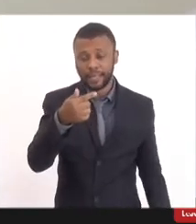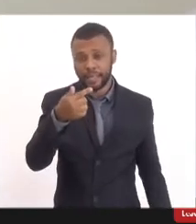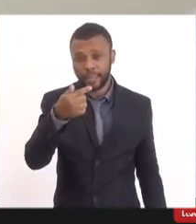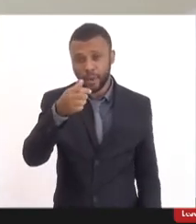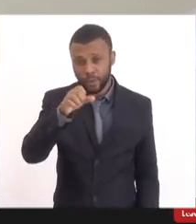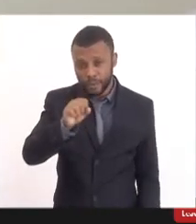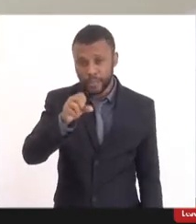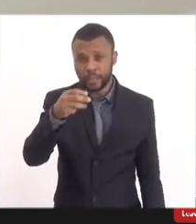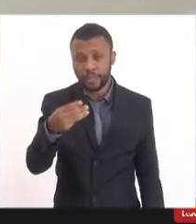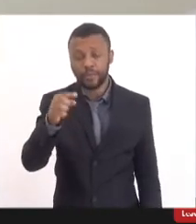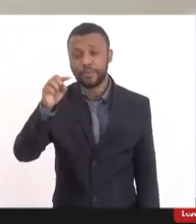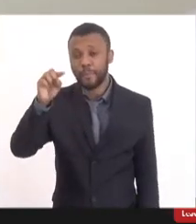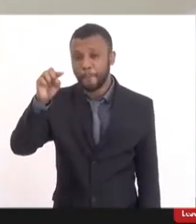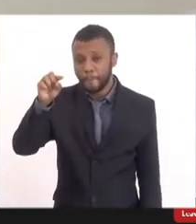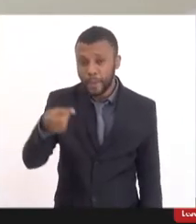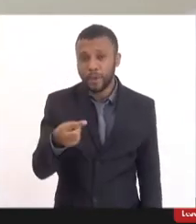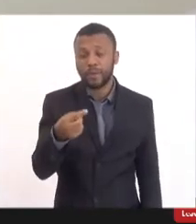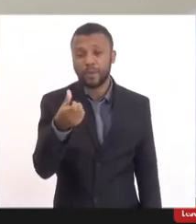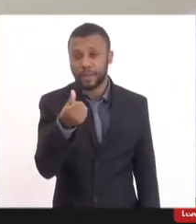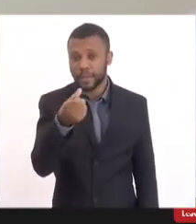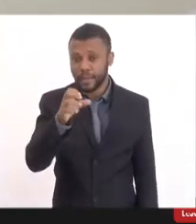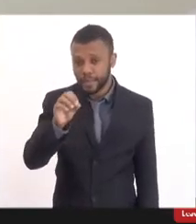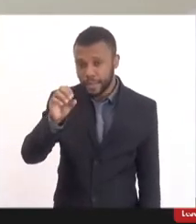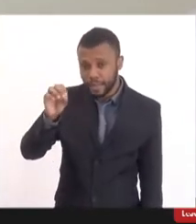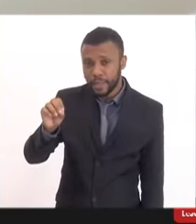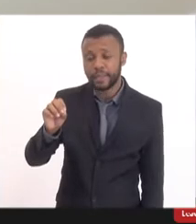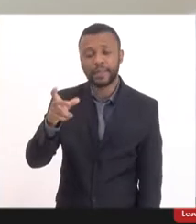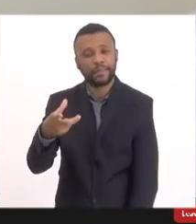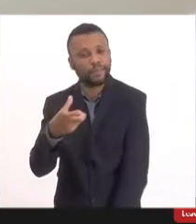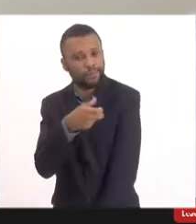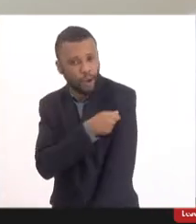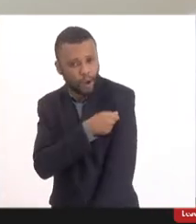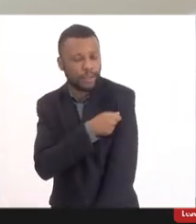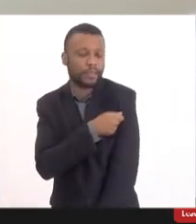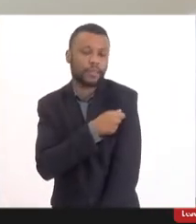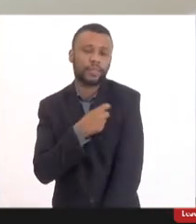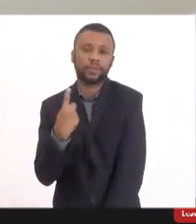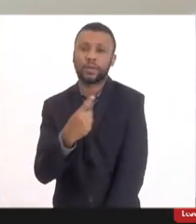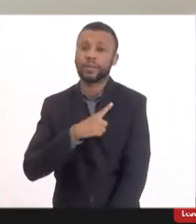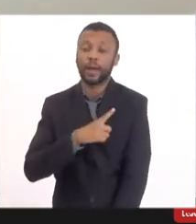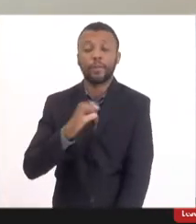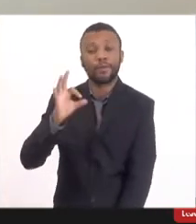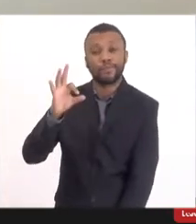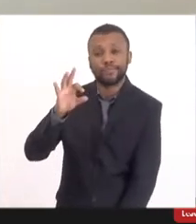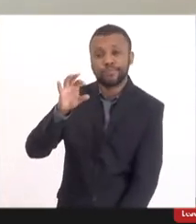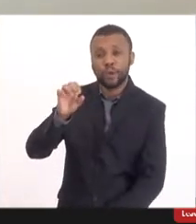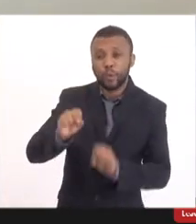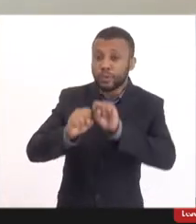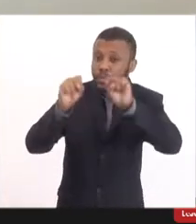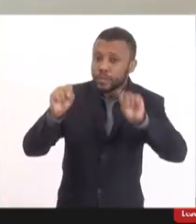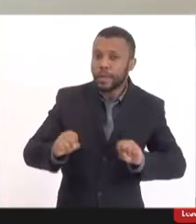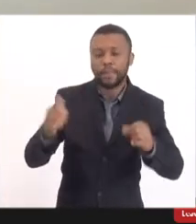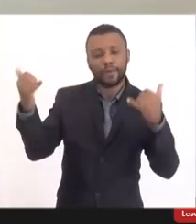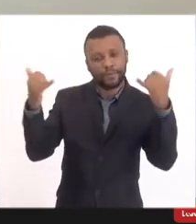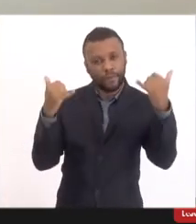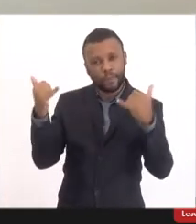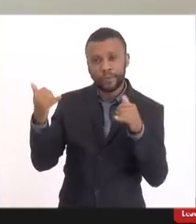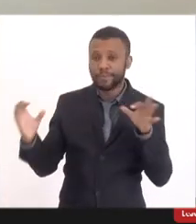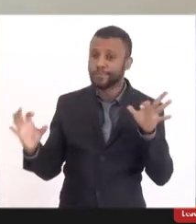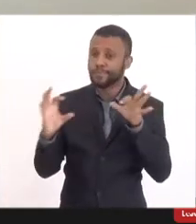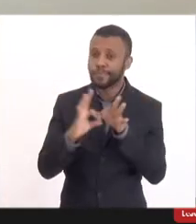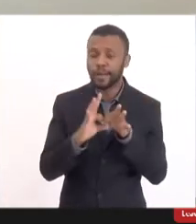doses, nós já temos no sistema de informação, no CIPNI, do Ministério da Saúde, cerca de